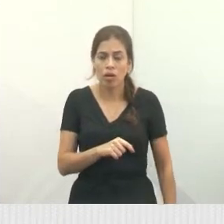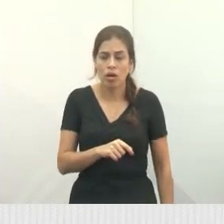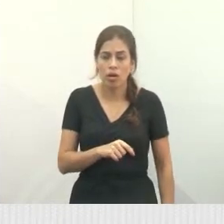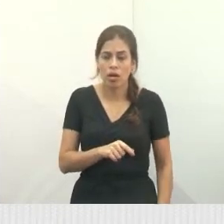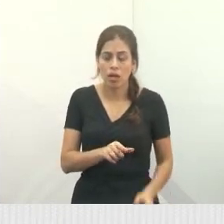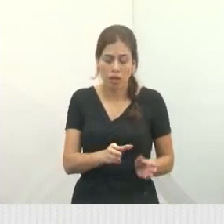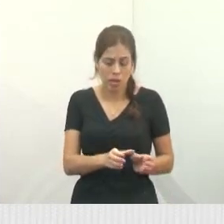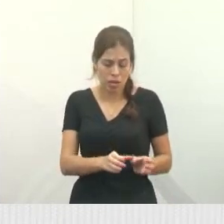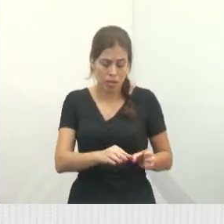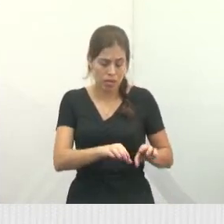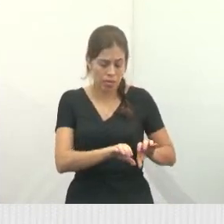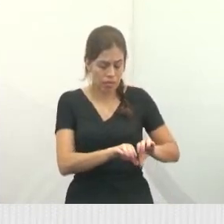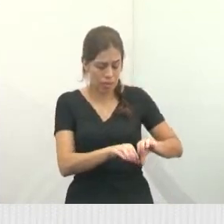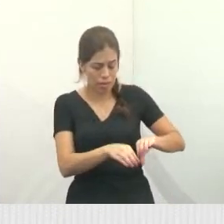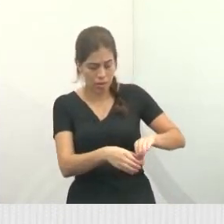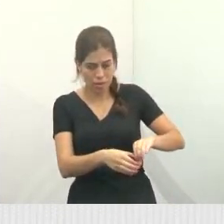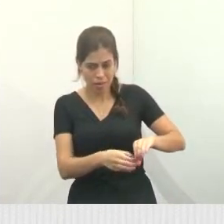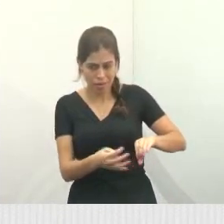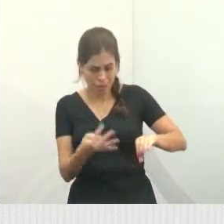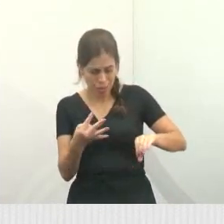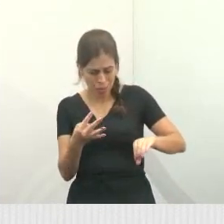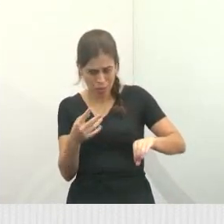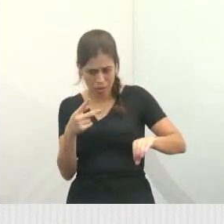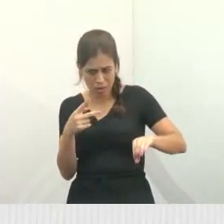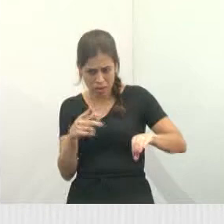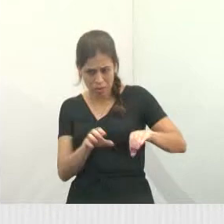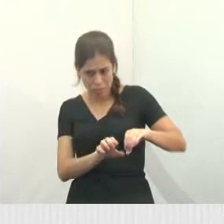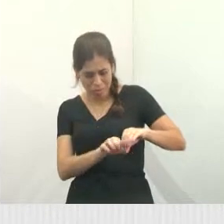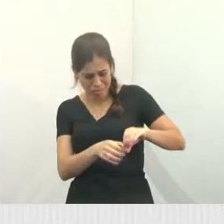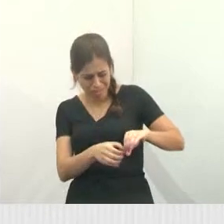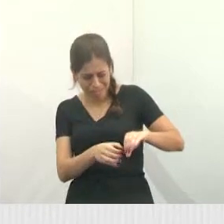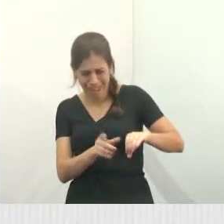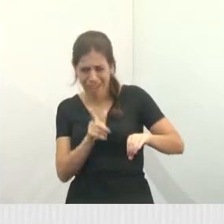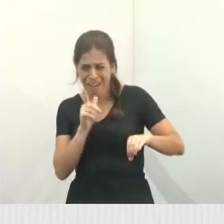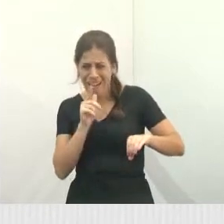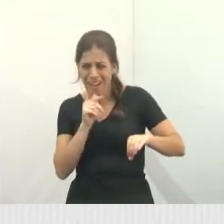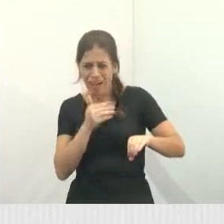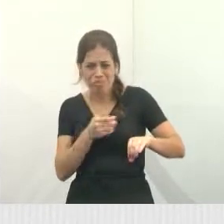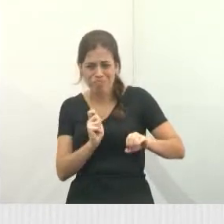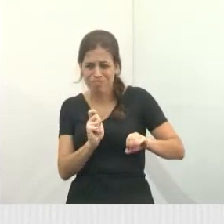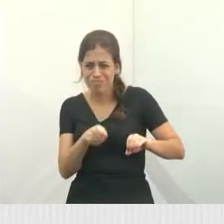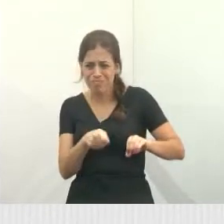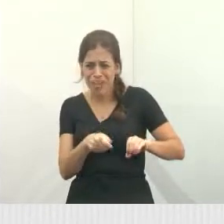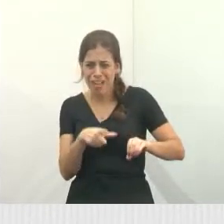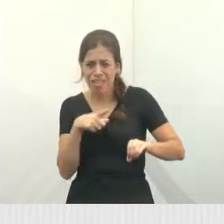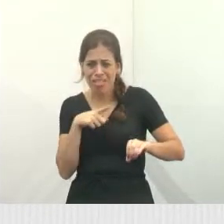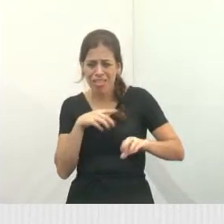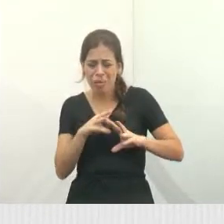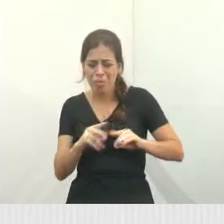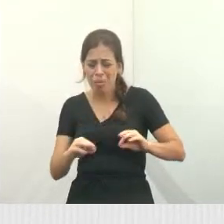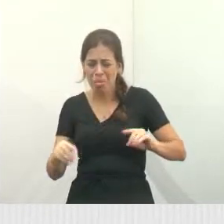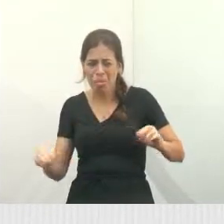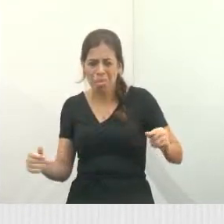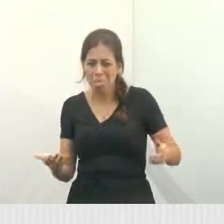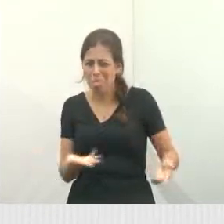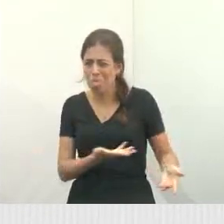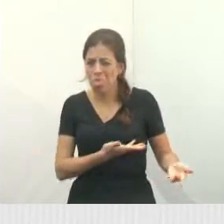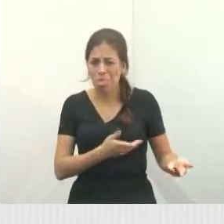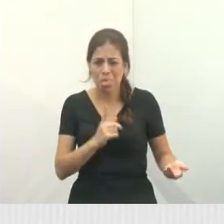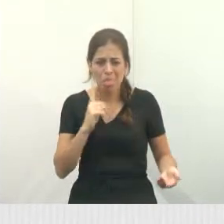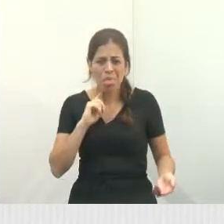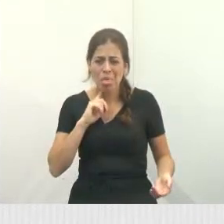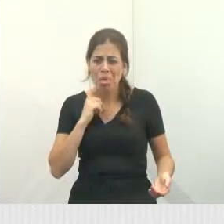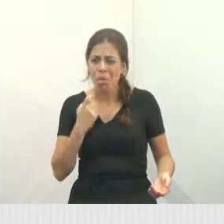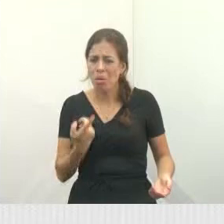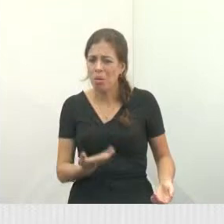Cano de 4 polegadas. Cano de 4 polegadas para passar água. cheio de pé. aqui. Como vai passar? Está vendo? Então,